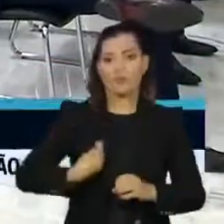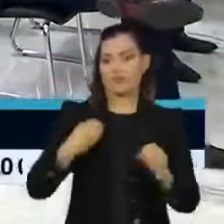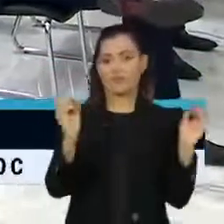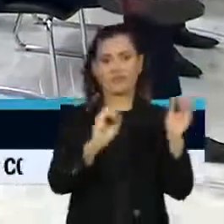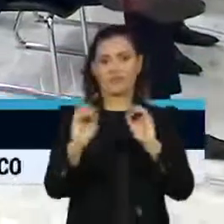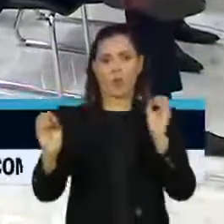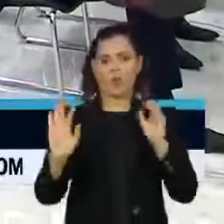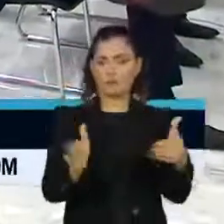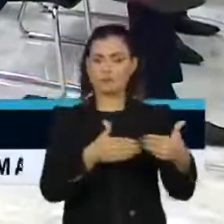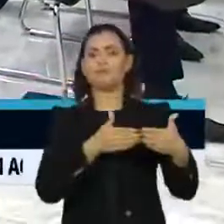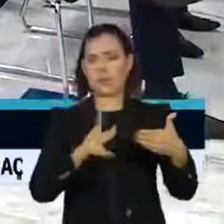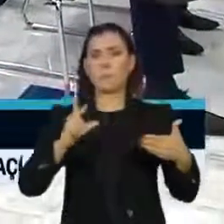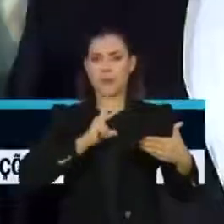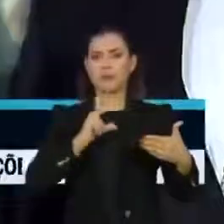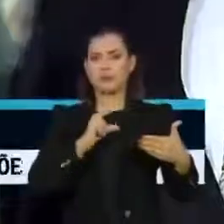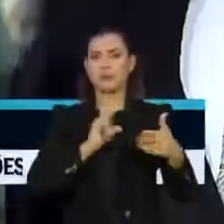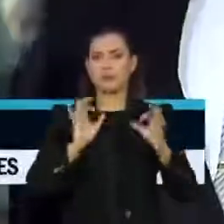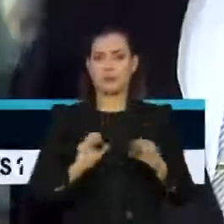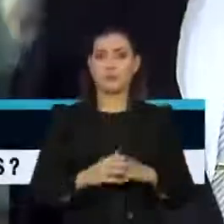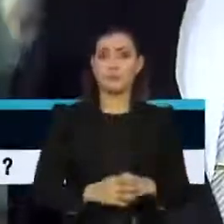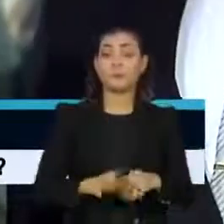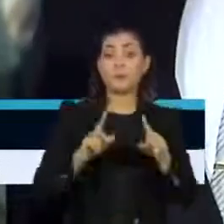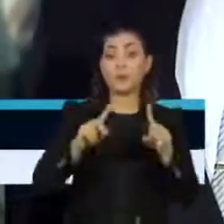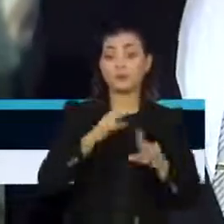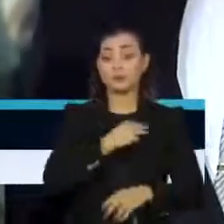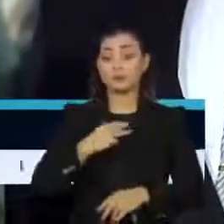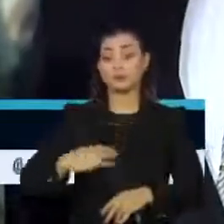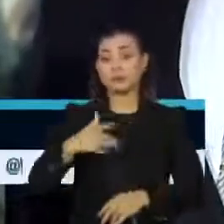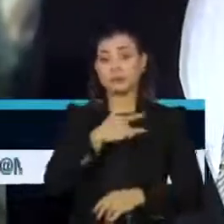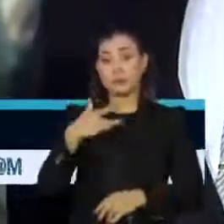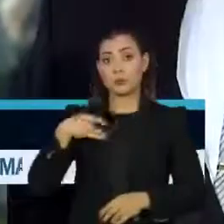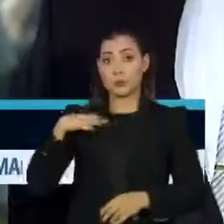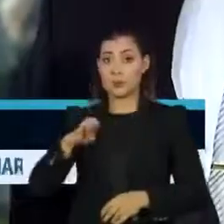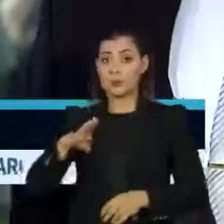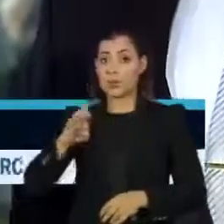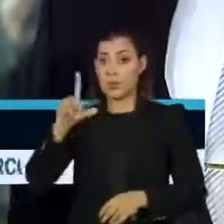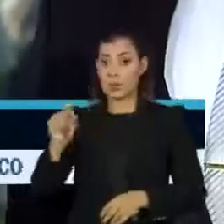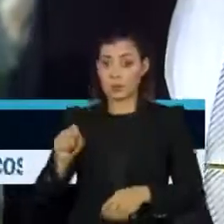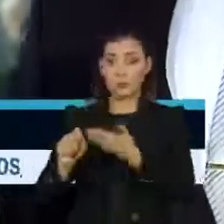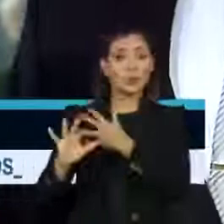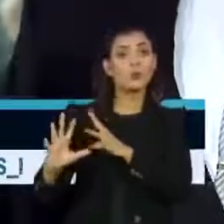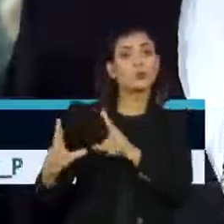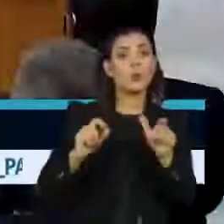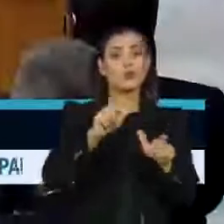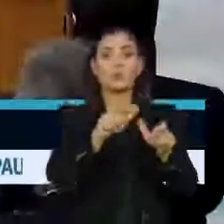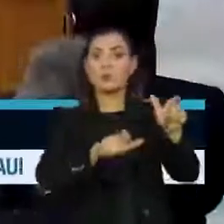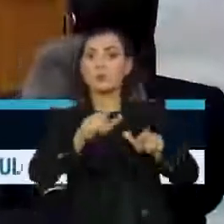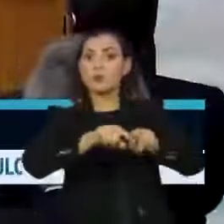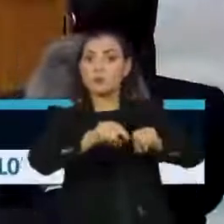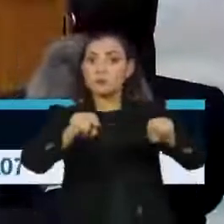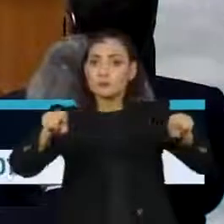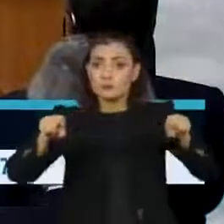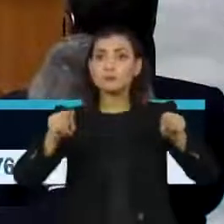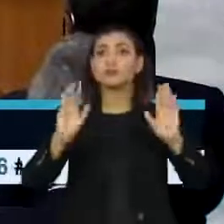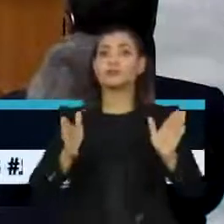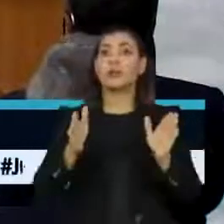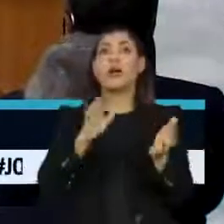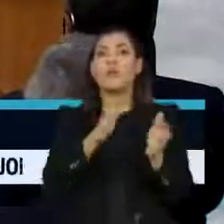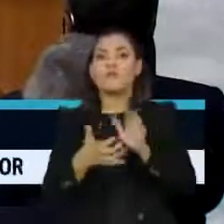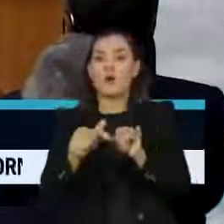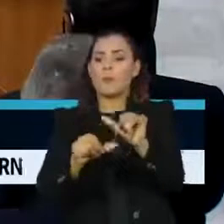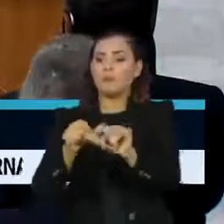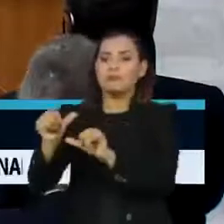ao vivo pelos canais oficiais do governo. Com exceção do ministro da Saúde, Marcelo Queiroga, todos os nomes anunciados na recente reforma